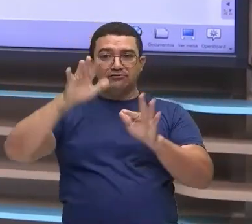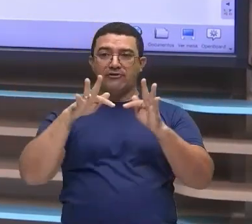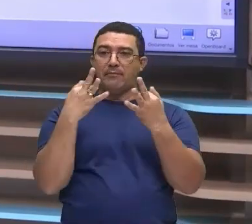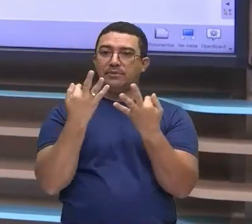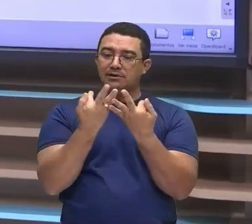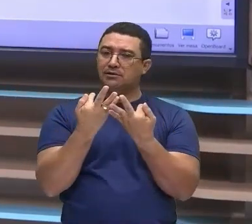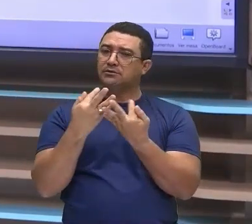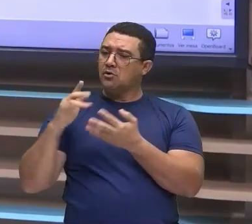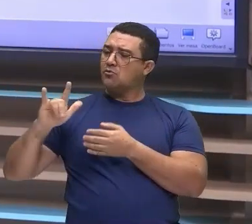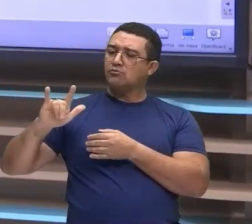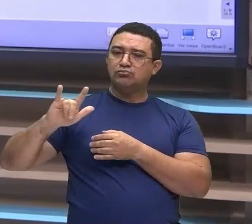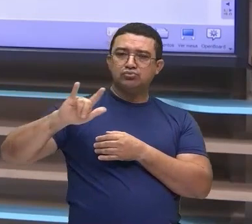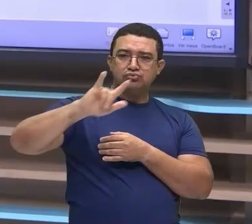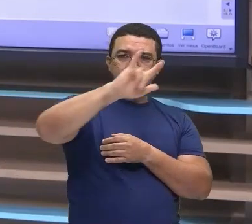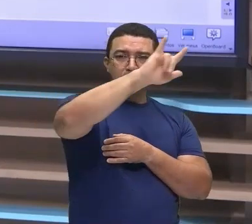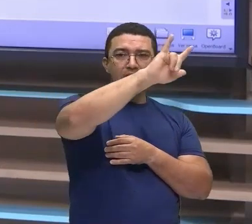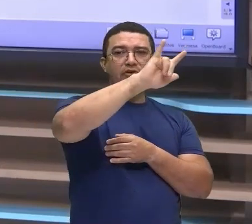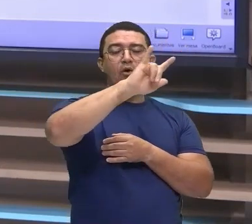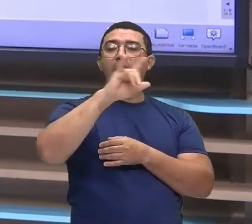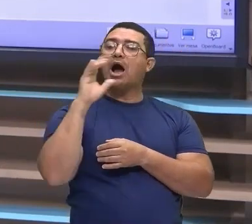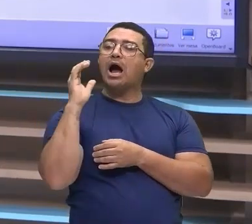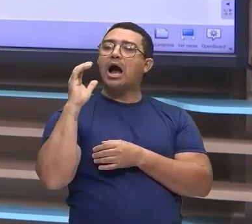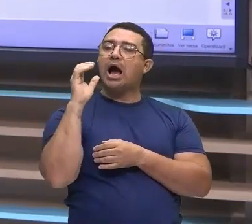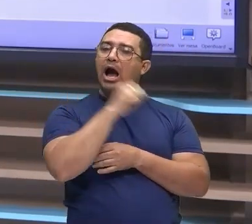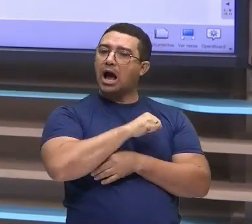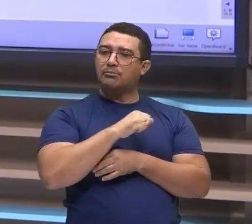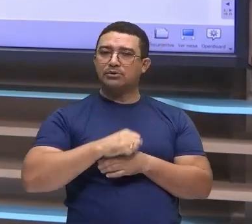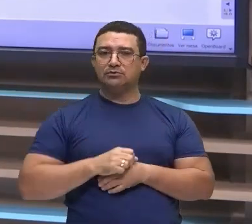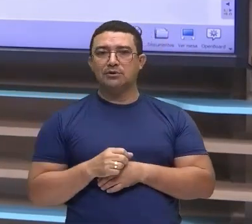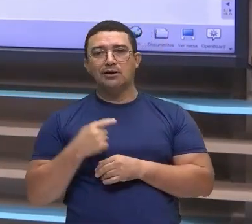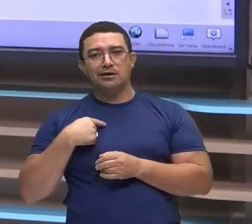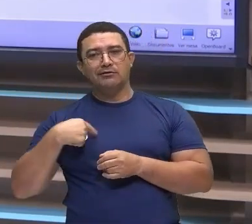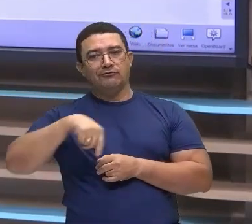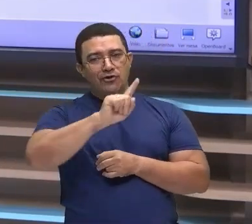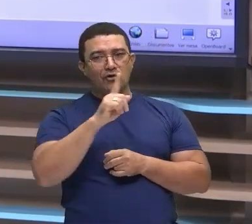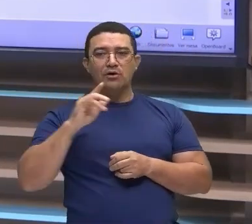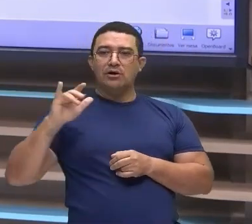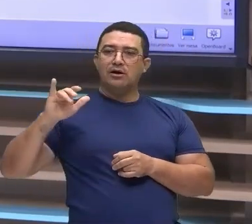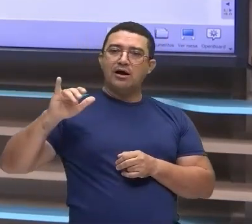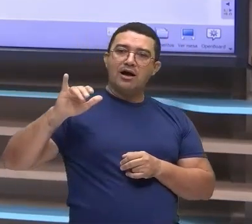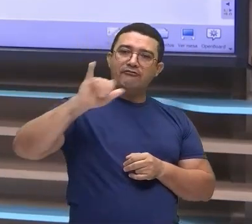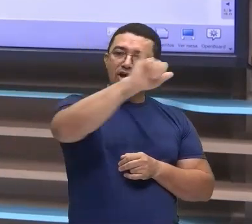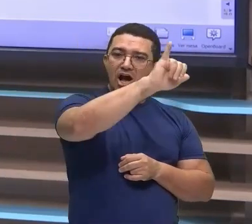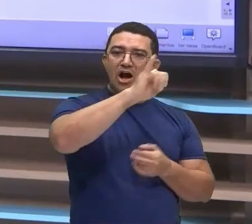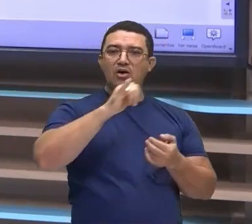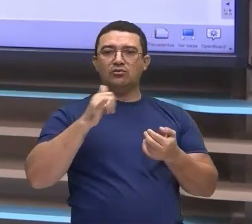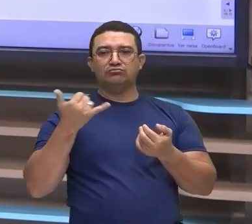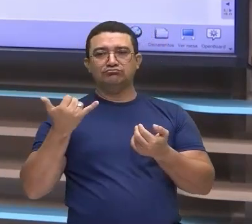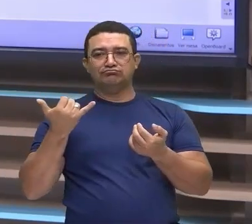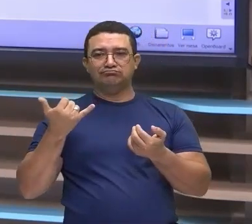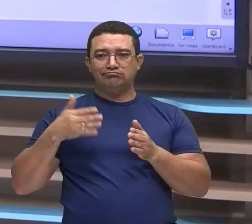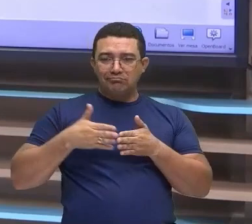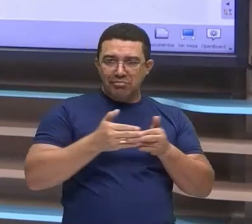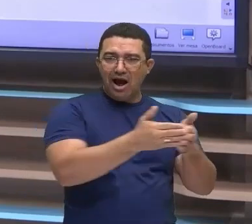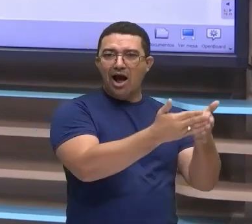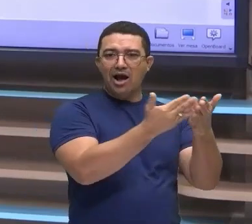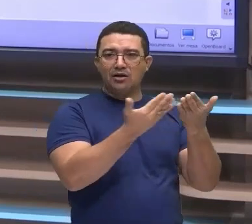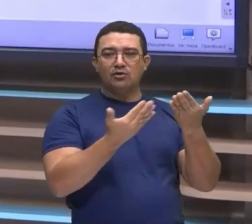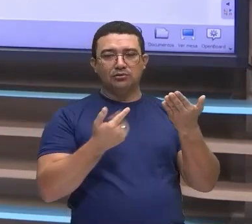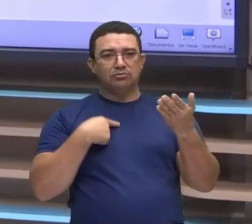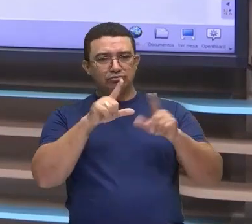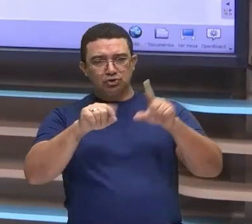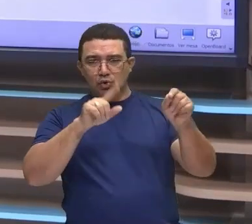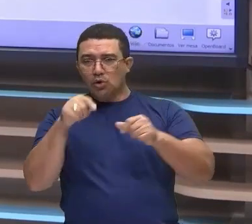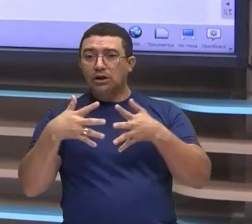quero ir de ajato, né? Mais rápido, então eu quero ir de barco para conhecer toda a paisagem. Eu escolho aí o